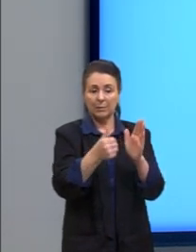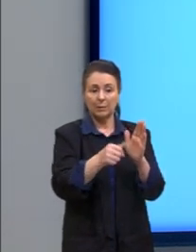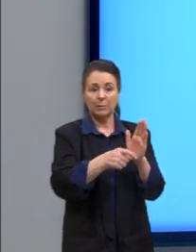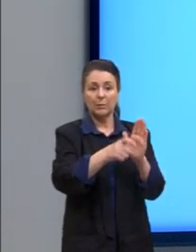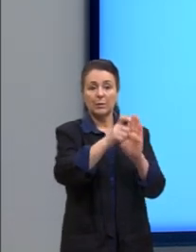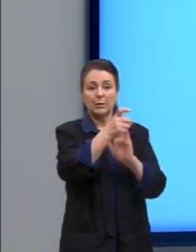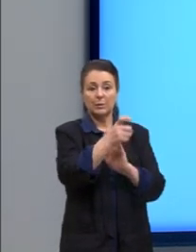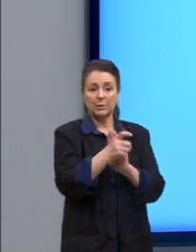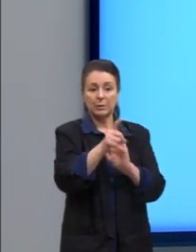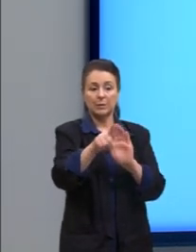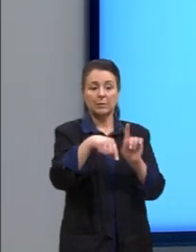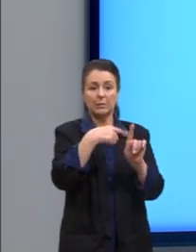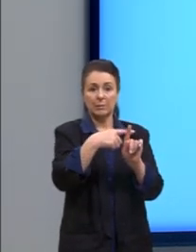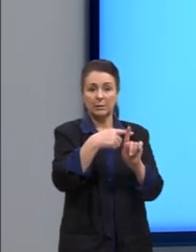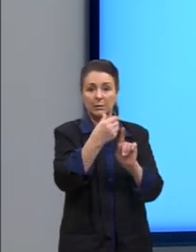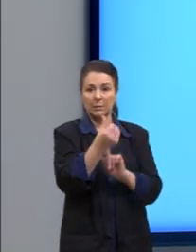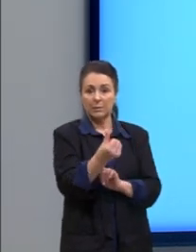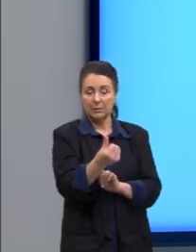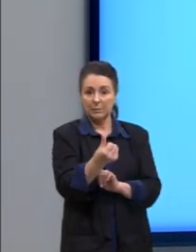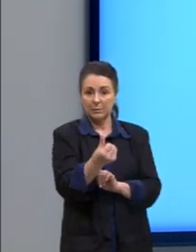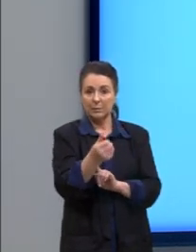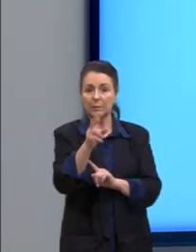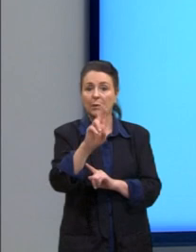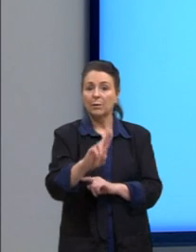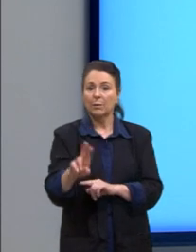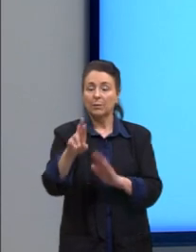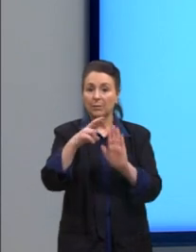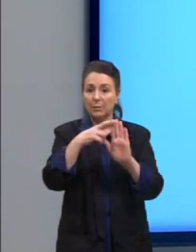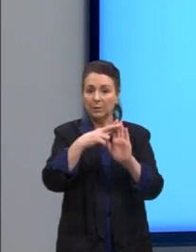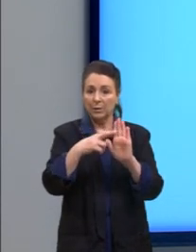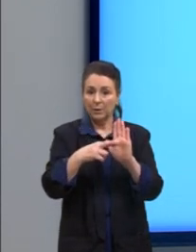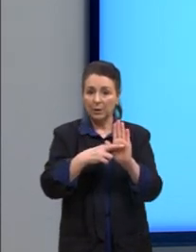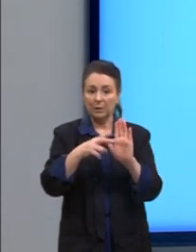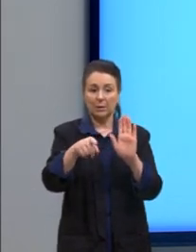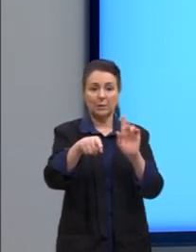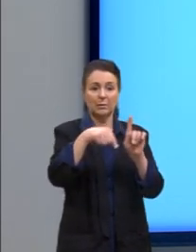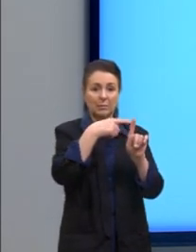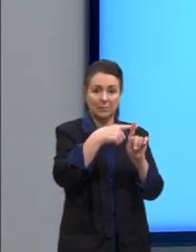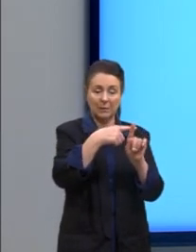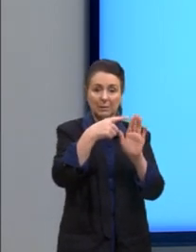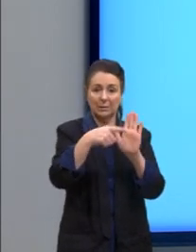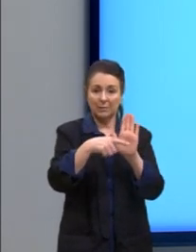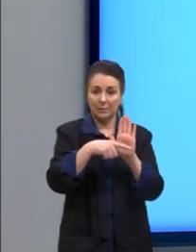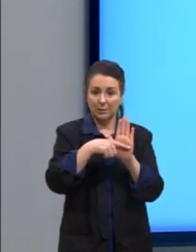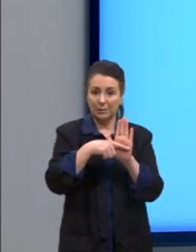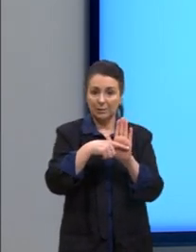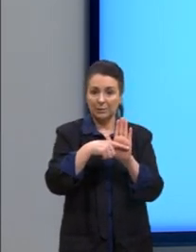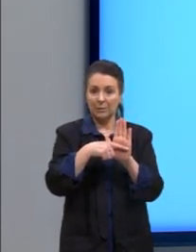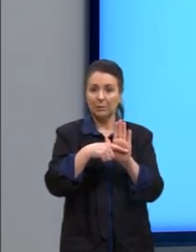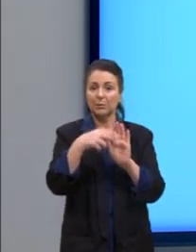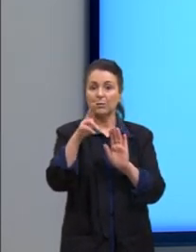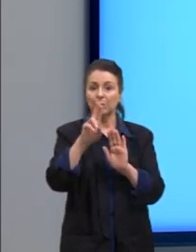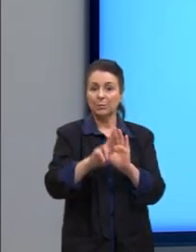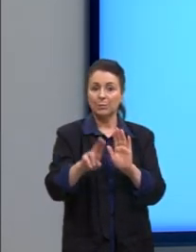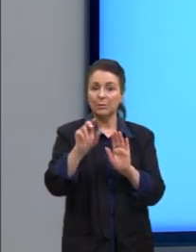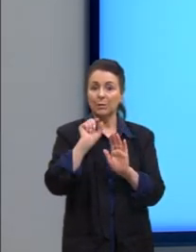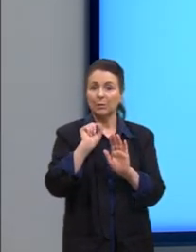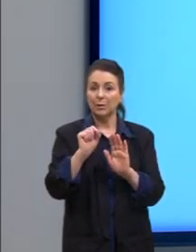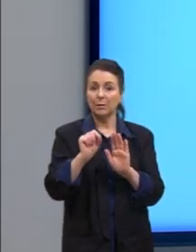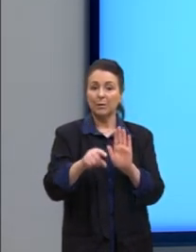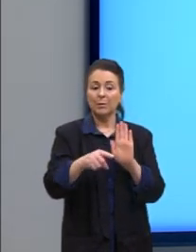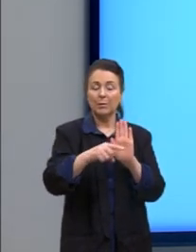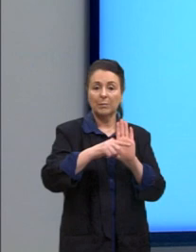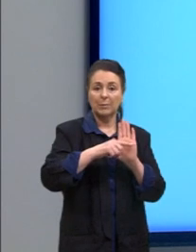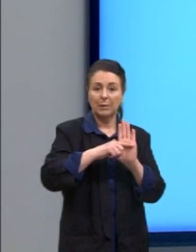O a gente faz mesmo? Utiliza uma regrinha de sinais, né? Se eu preciso ter o menos aqui dentro, então eu vou colocar menos